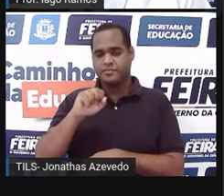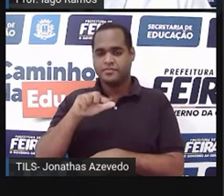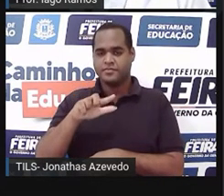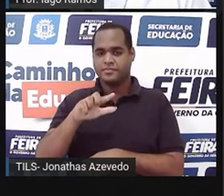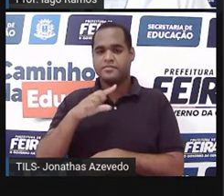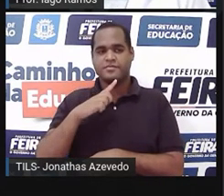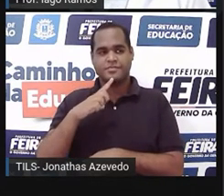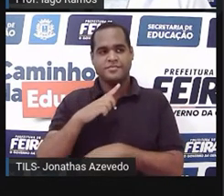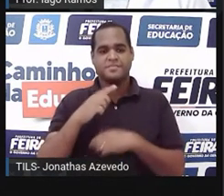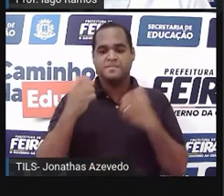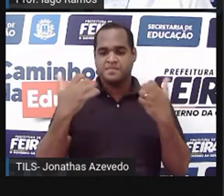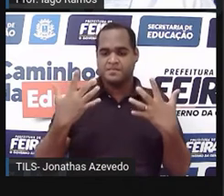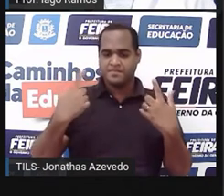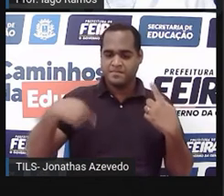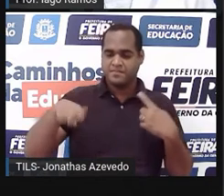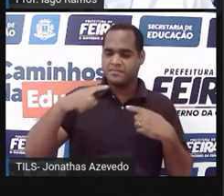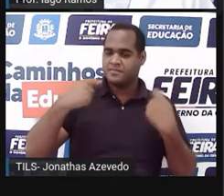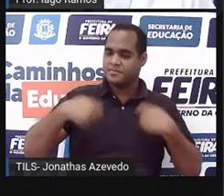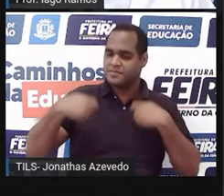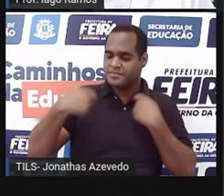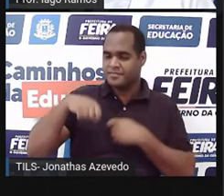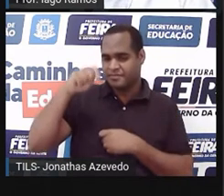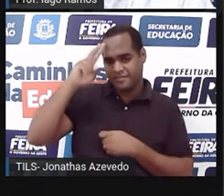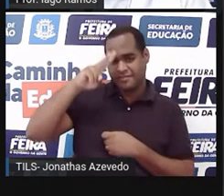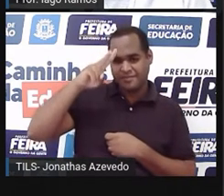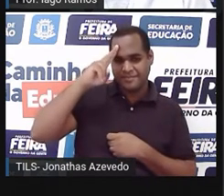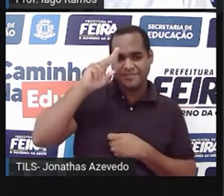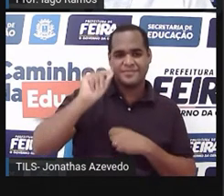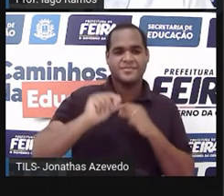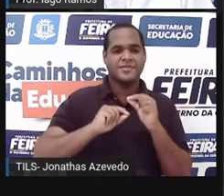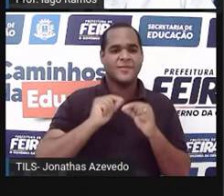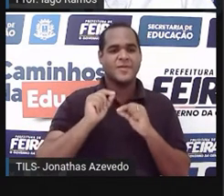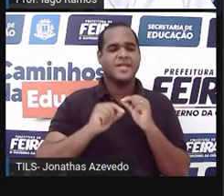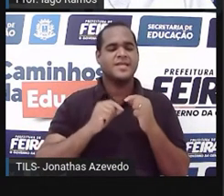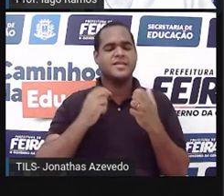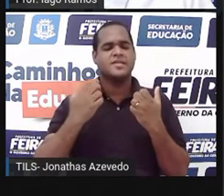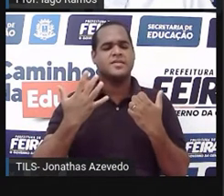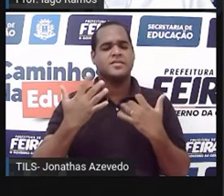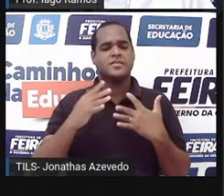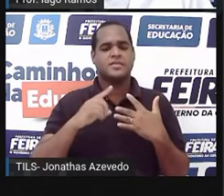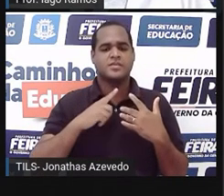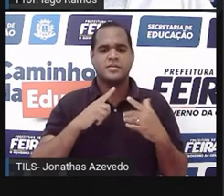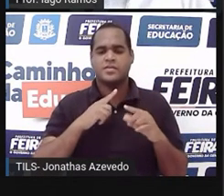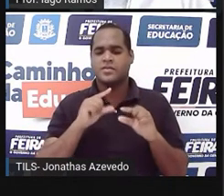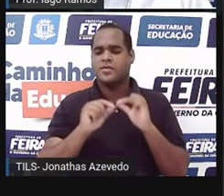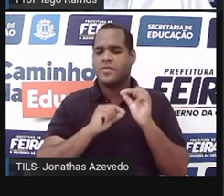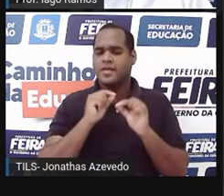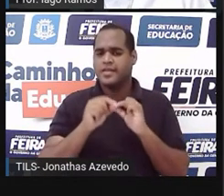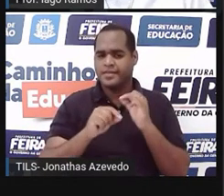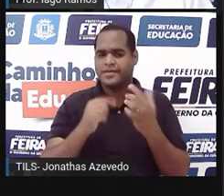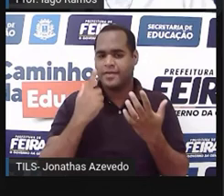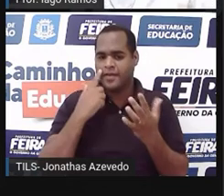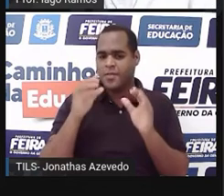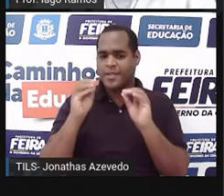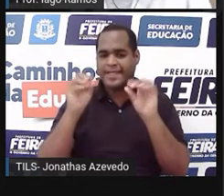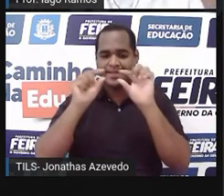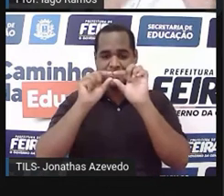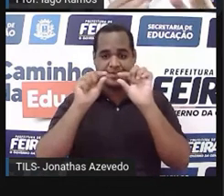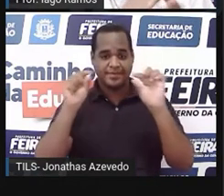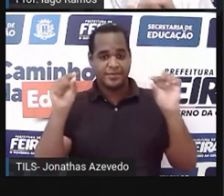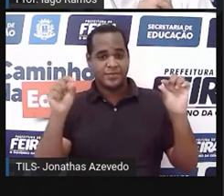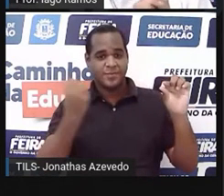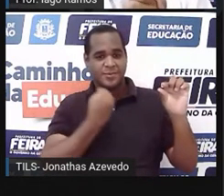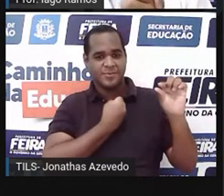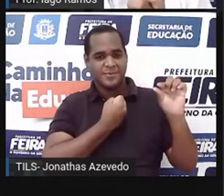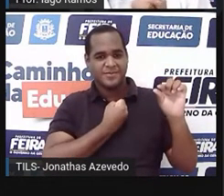bom, então a gente precisa lembrar disso daí para conseguir colocar números racionais na reta numérica, porque quando